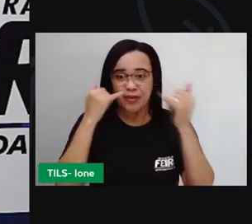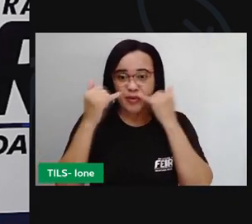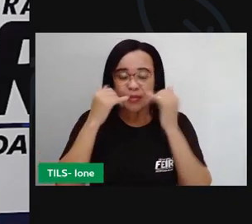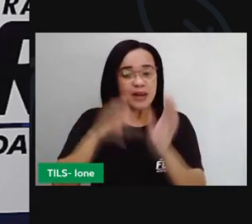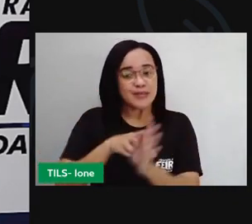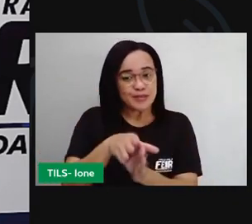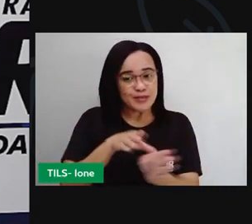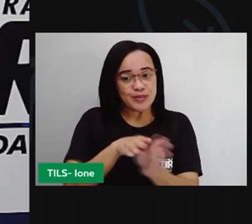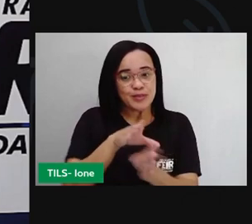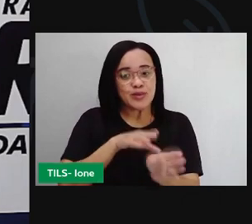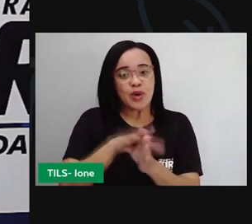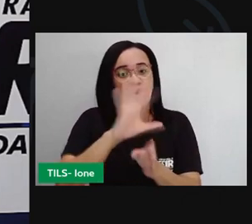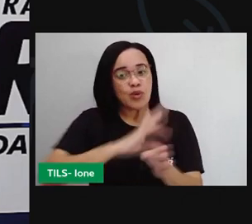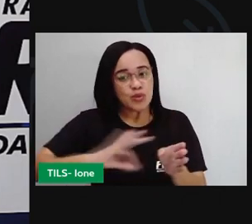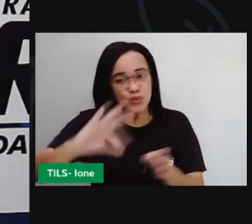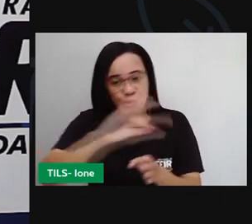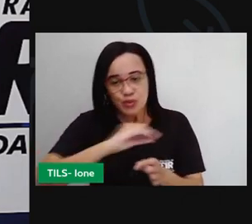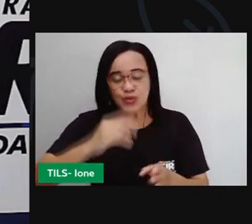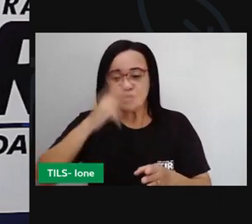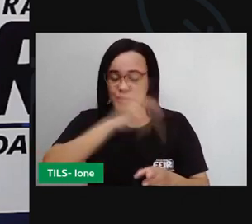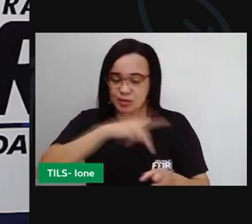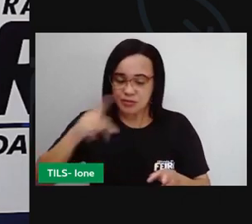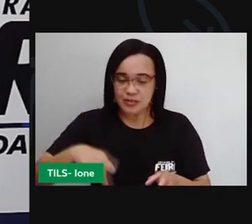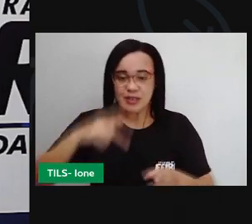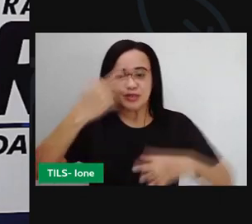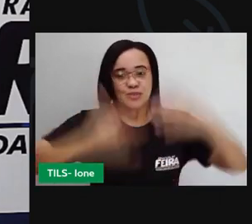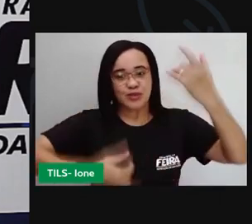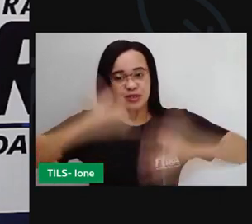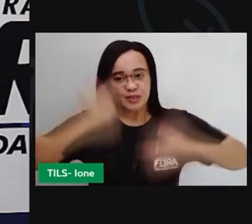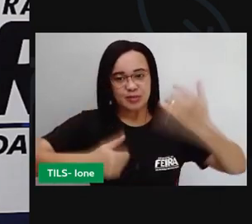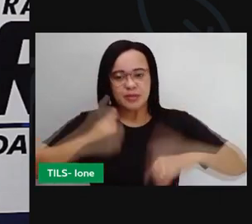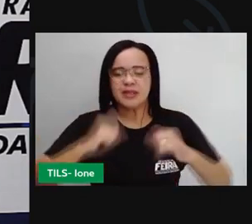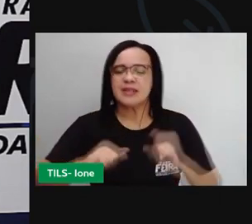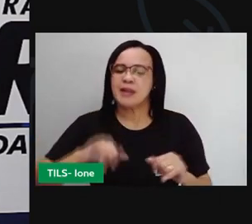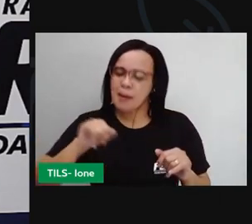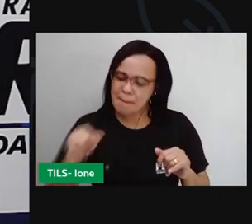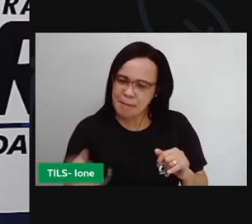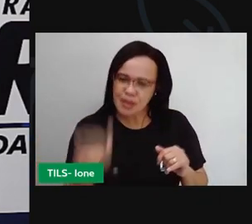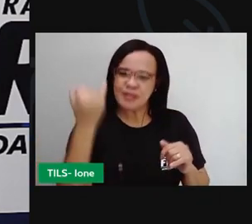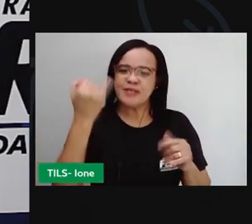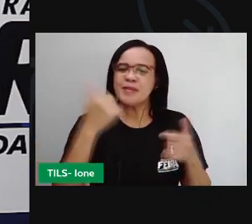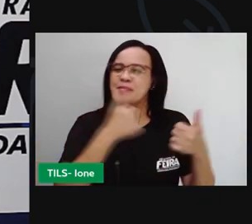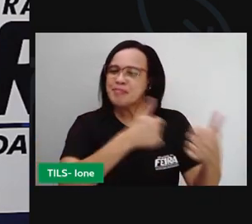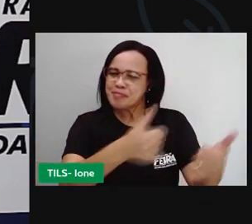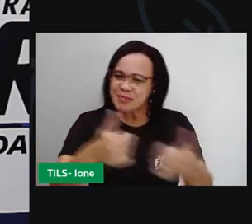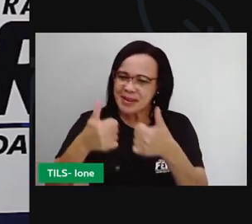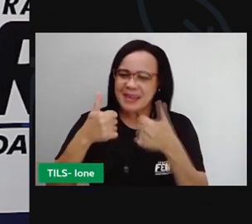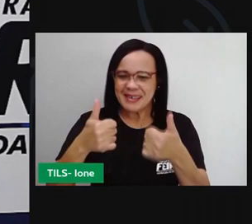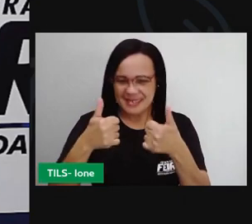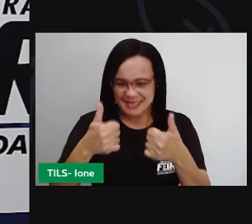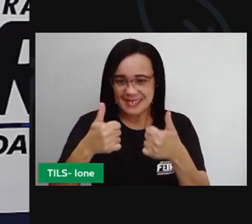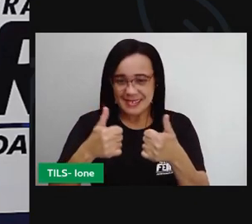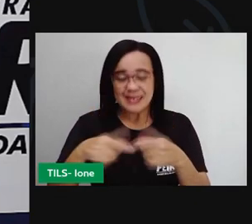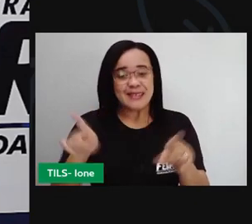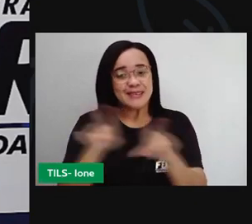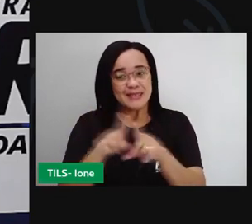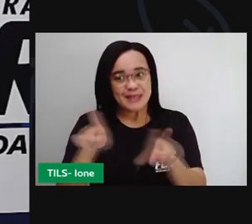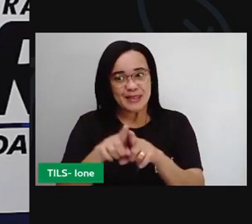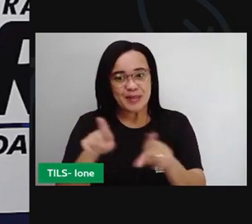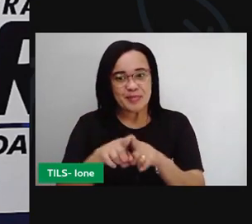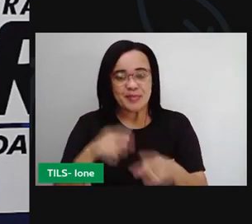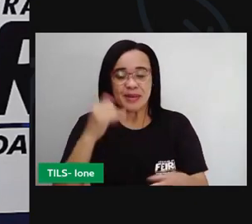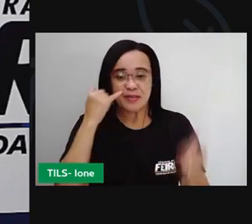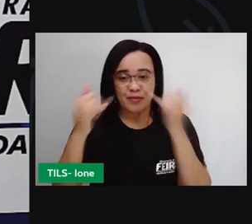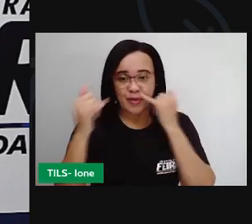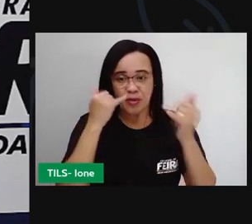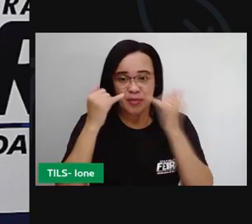que a Pró passar aqui nessa videoaula possam ser bem aproveitadas e que você, através delas, consigam resolver as atividades